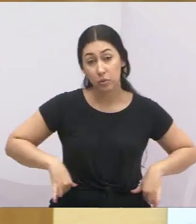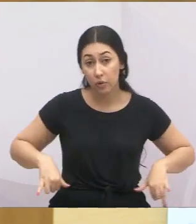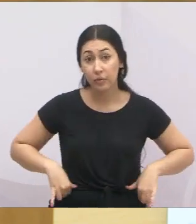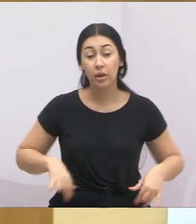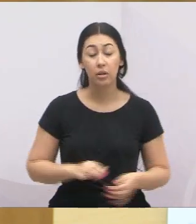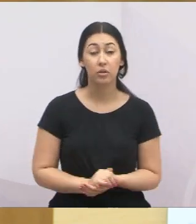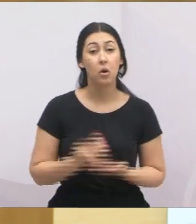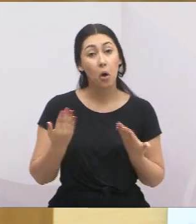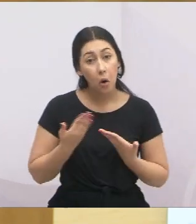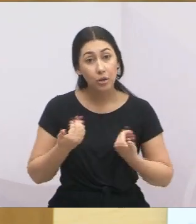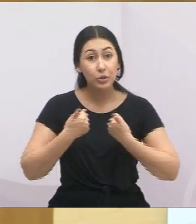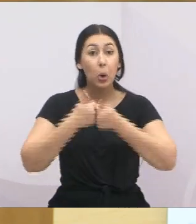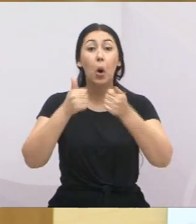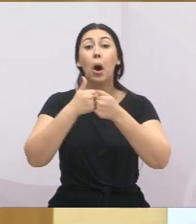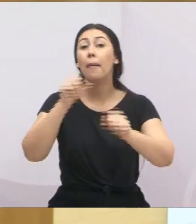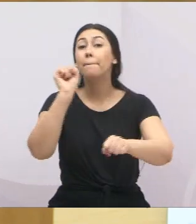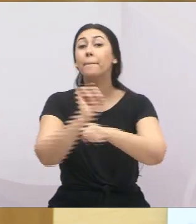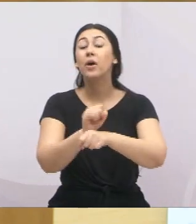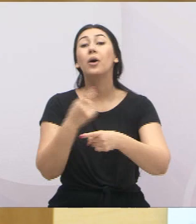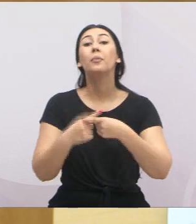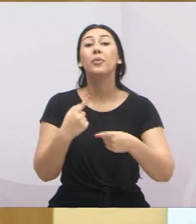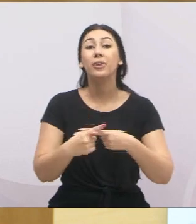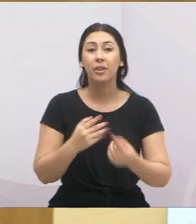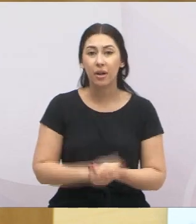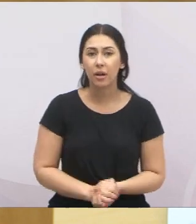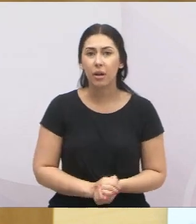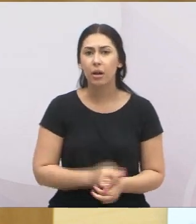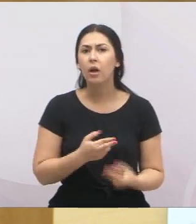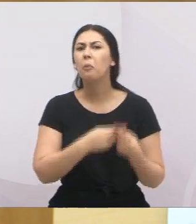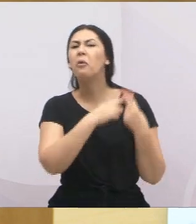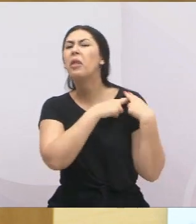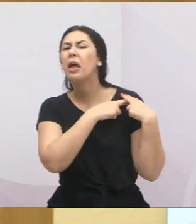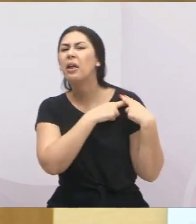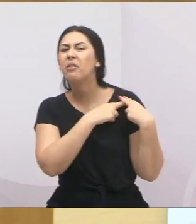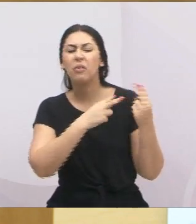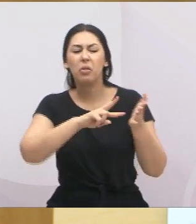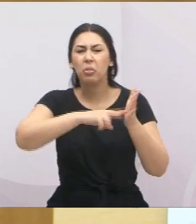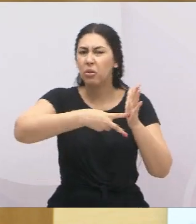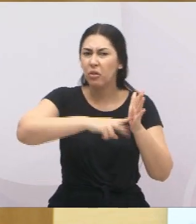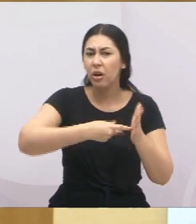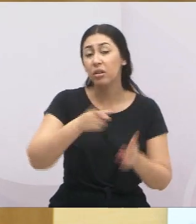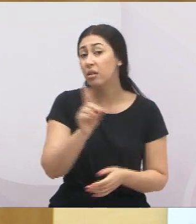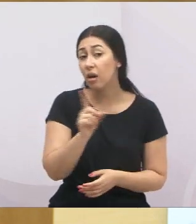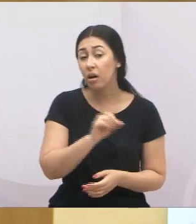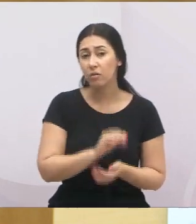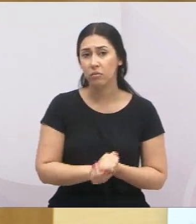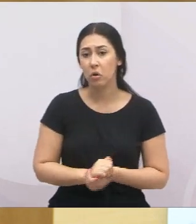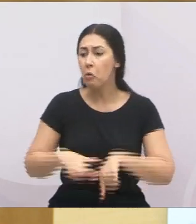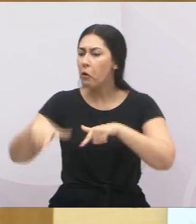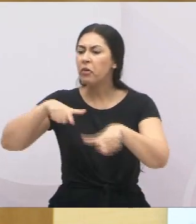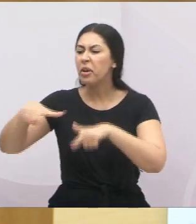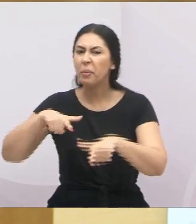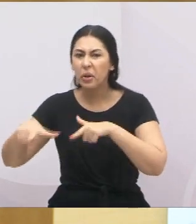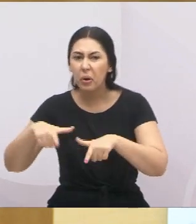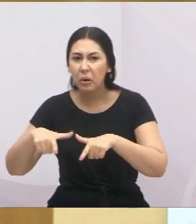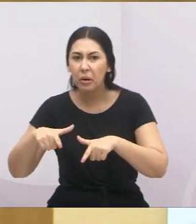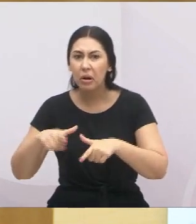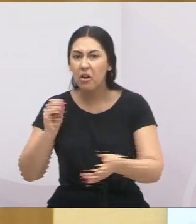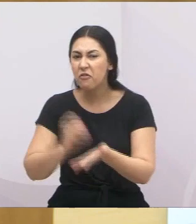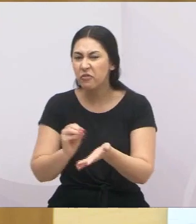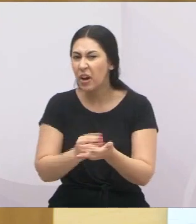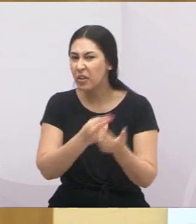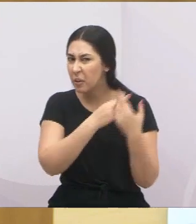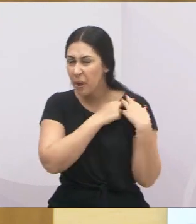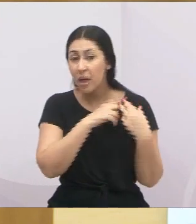está parado o transporte, por quê? É irresponsabilidade do sindicato? Não. É responsabilidade dos trabalhadores? Não. É irresponsabilidade da